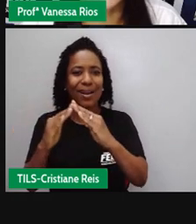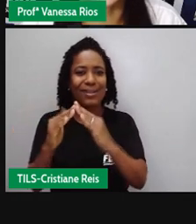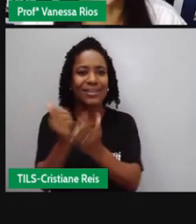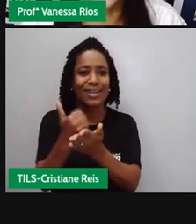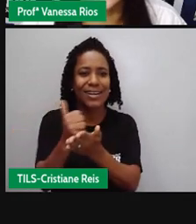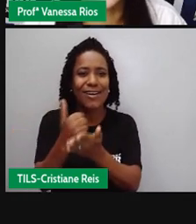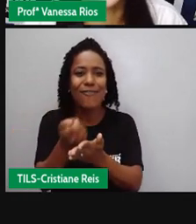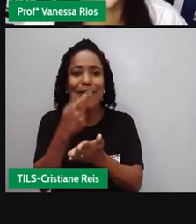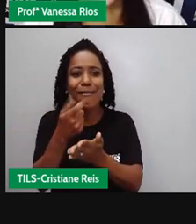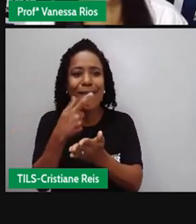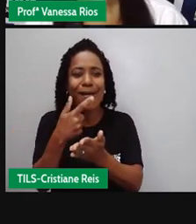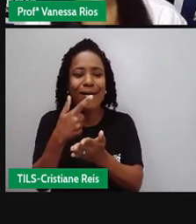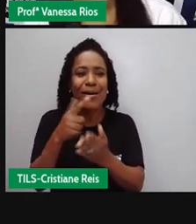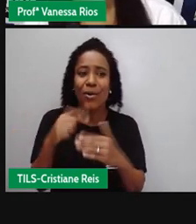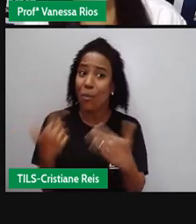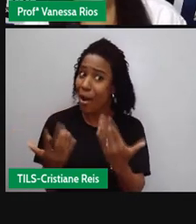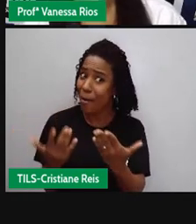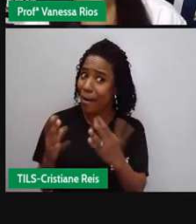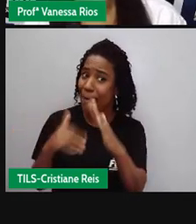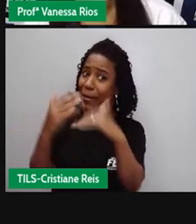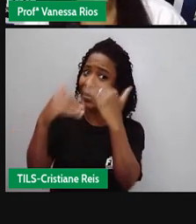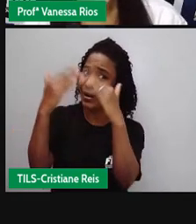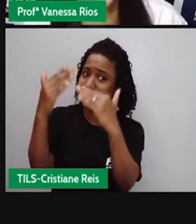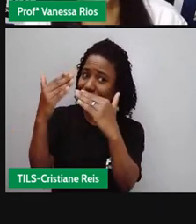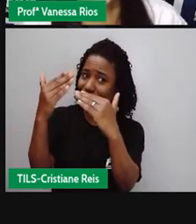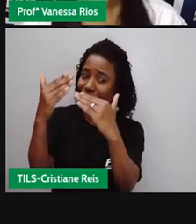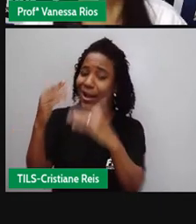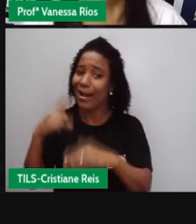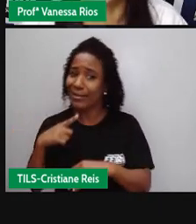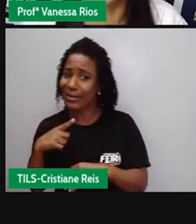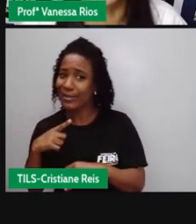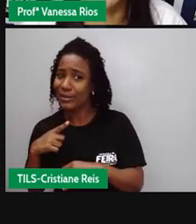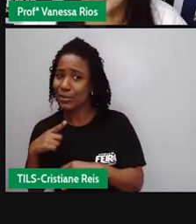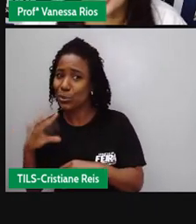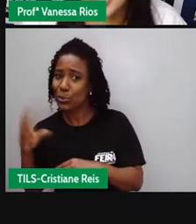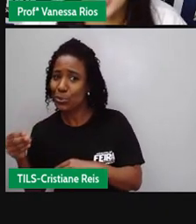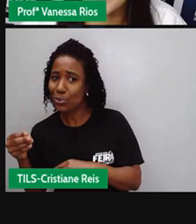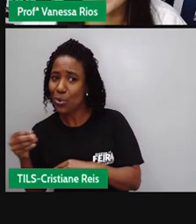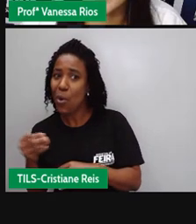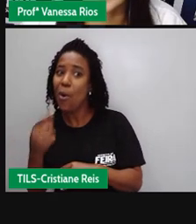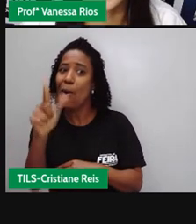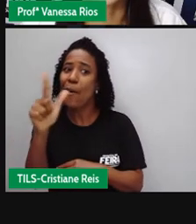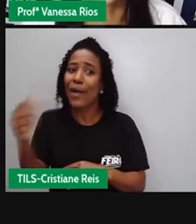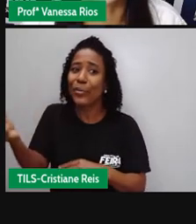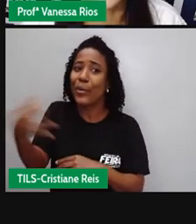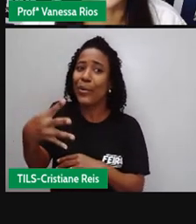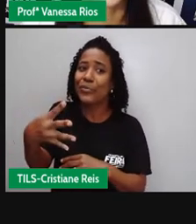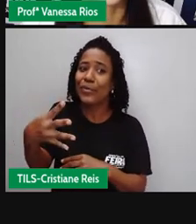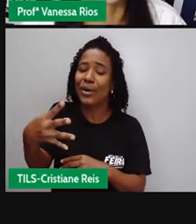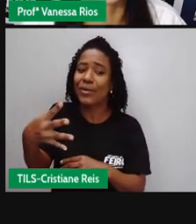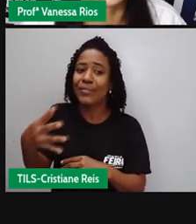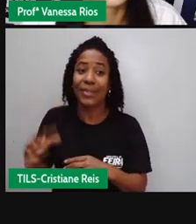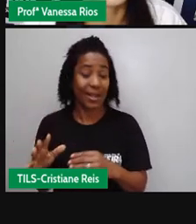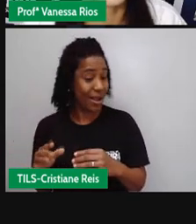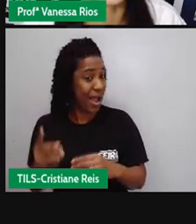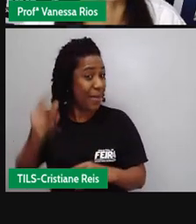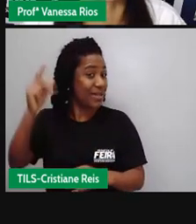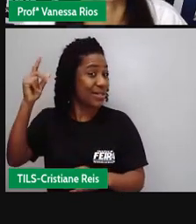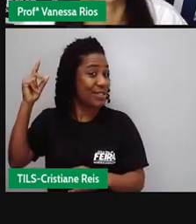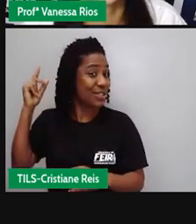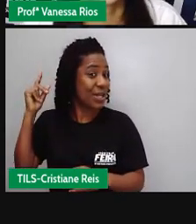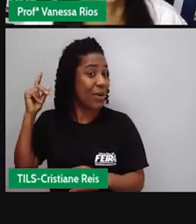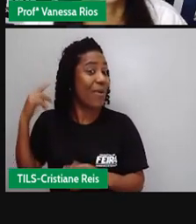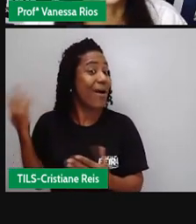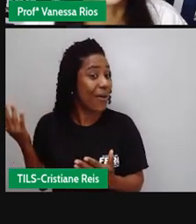atendido ou a moderna? qual delas é a mais antiga? a moderna então é